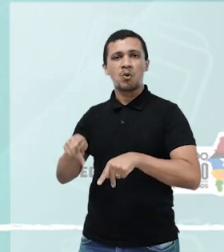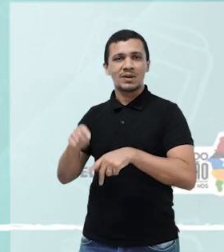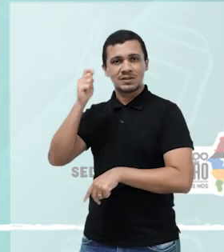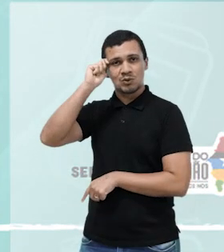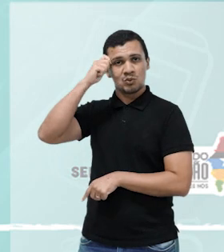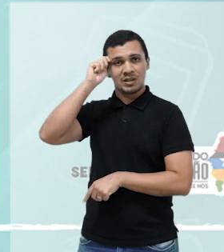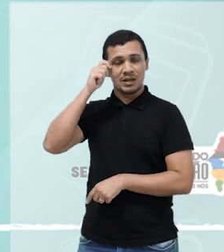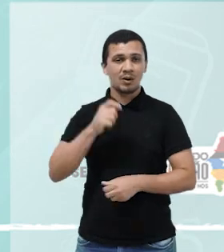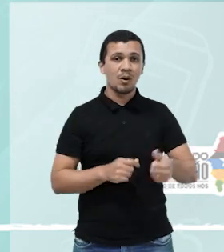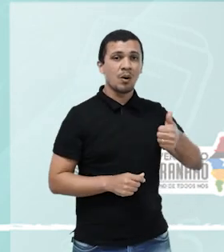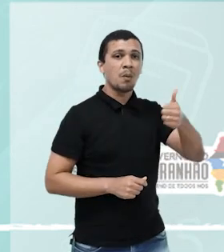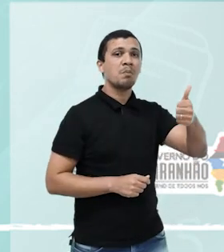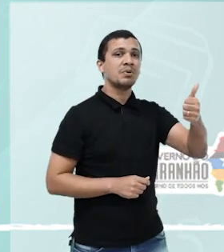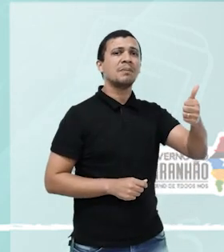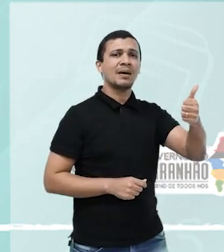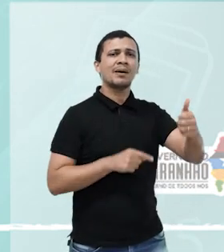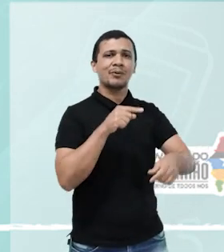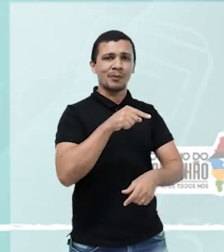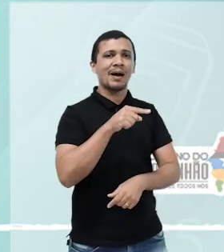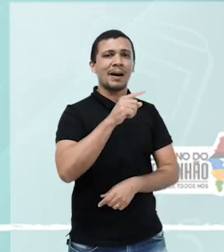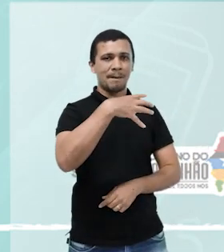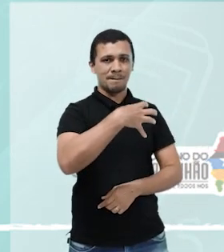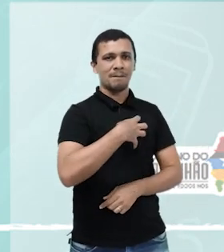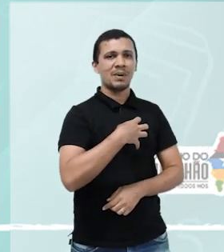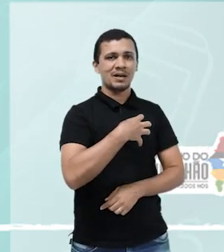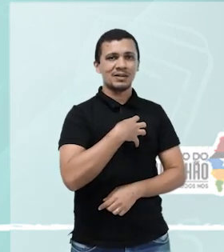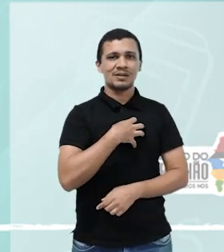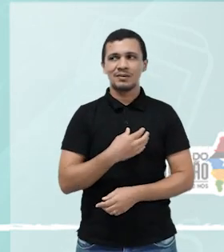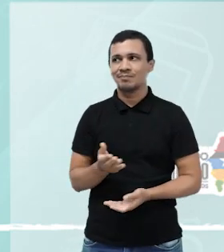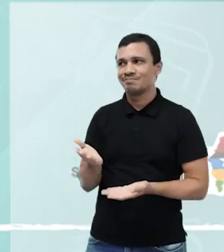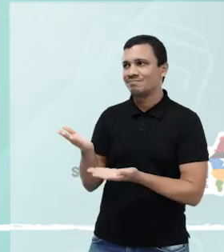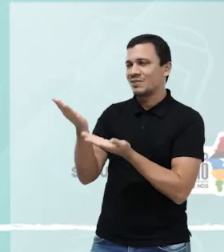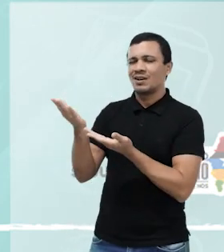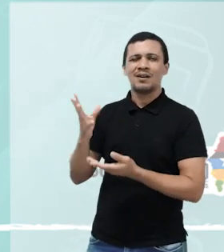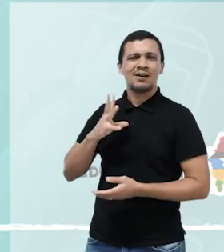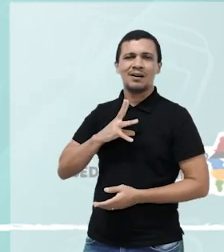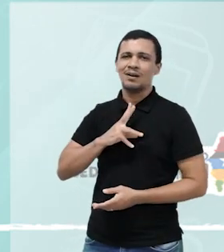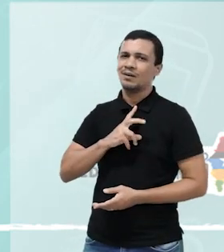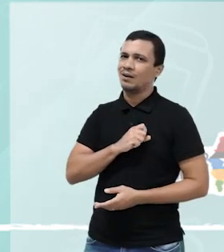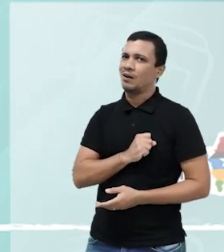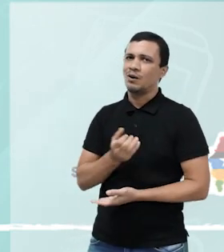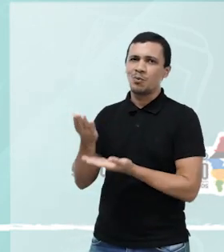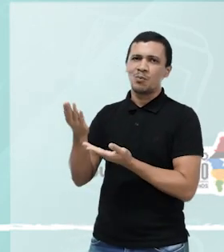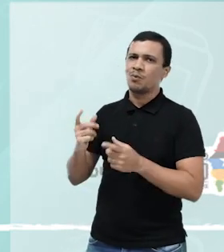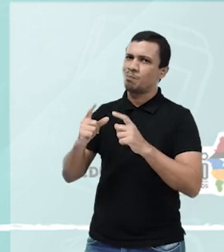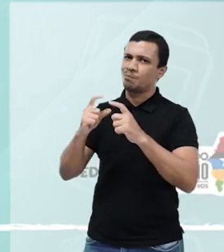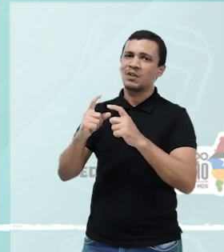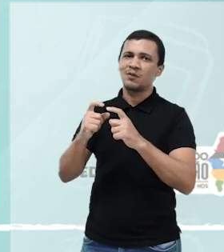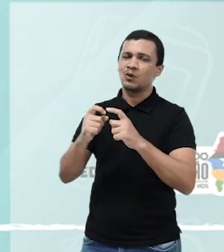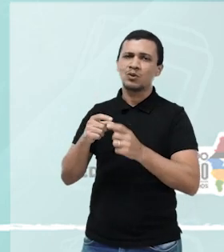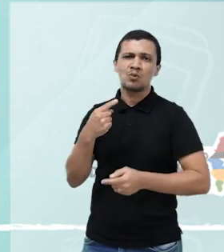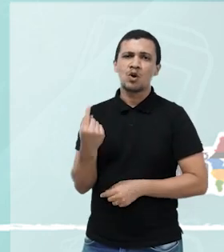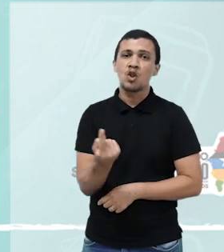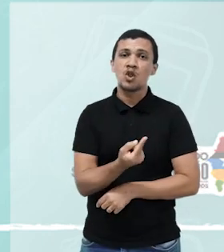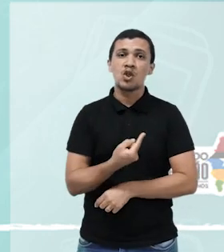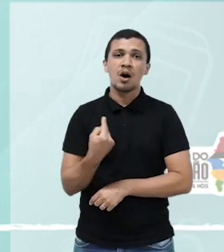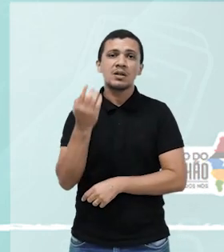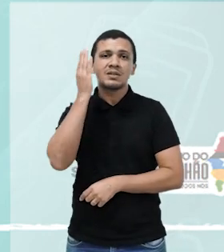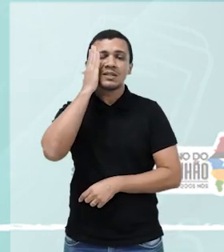só se perde para a Bahia. Eu adoro essa foto aqui, vou repetir várias vezes em várias aulas, para a gente entender o processo de